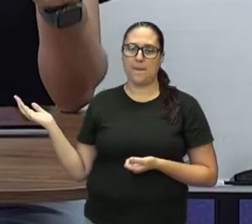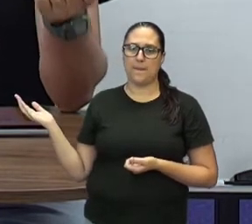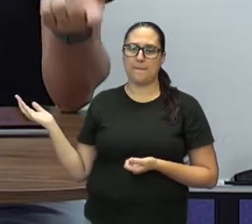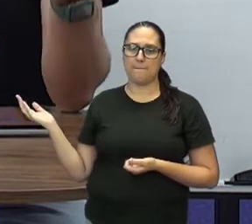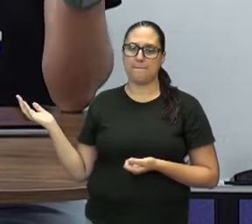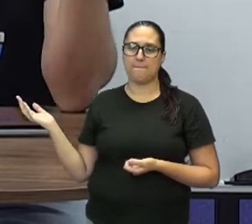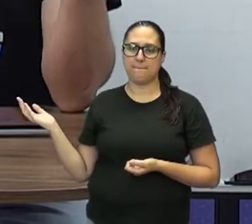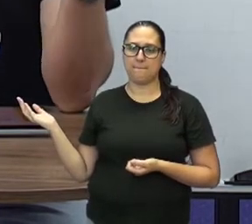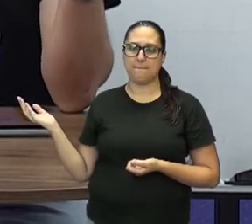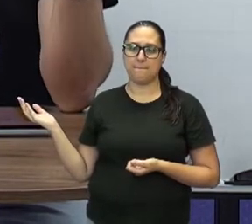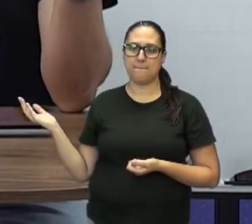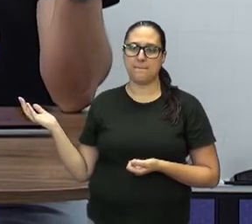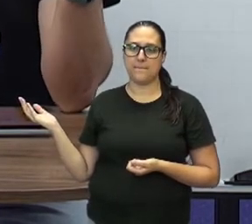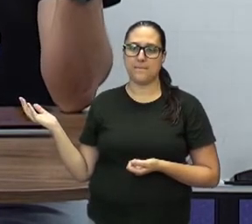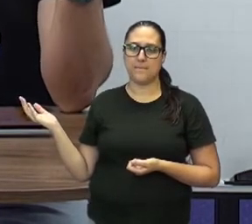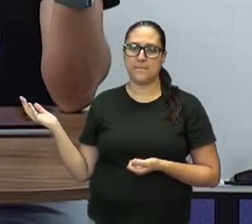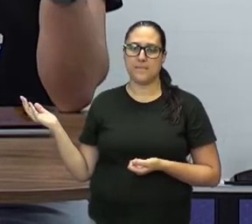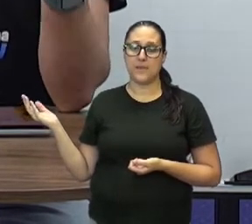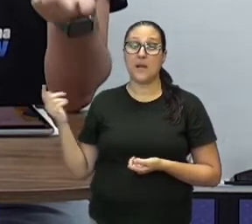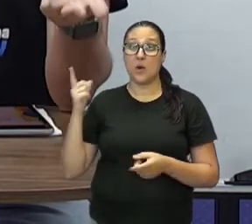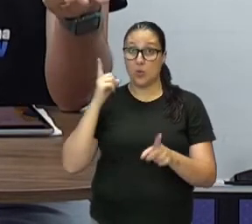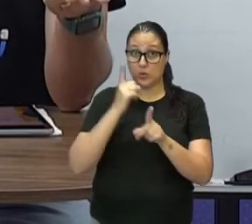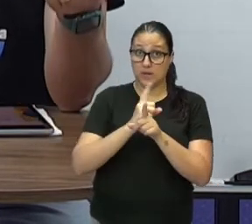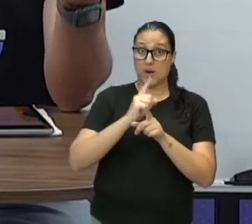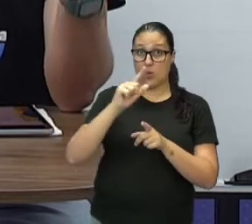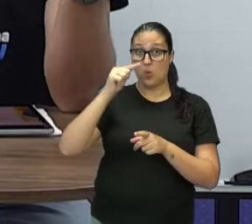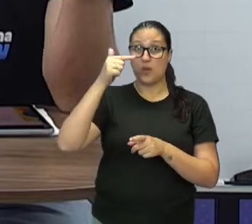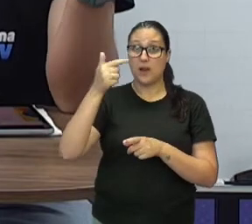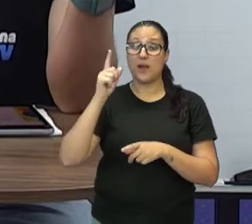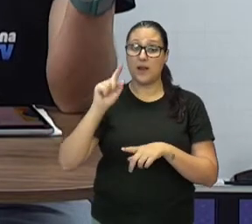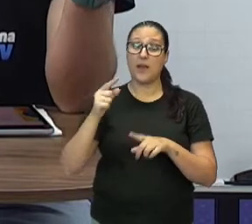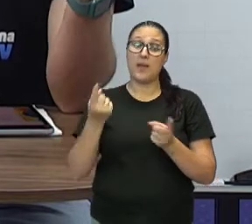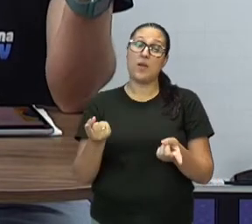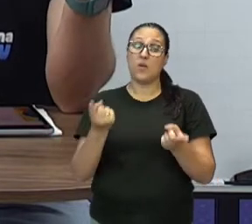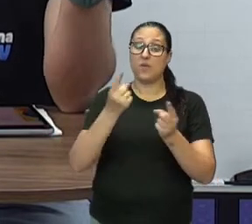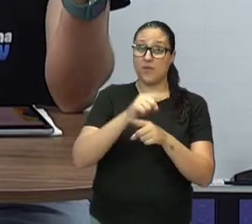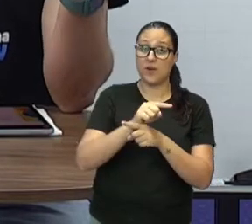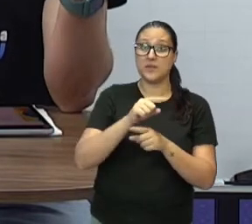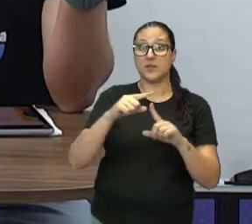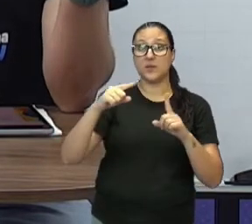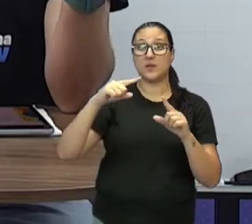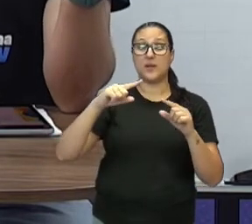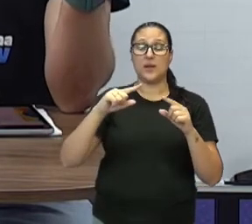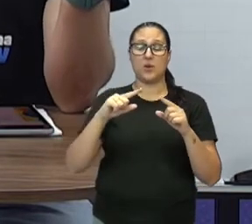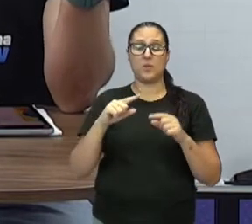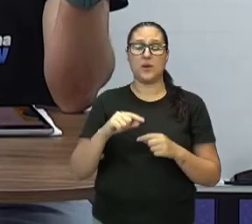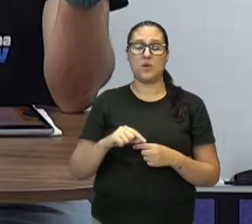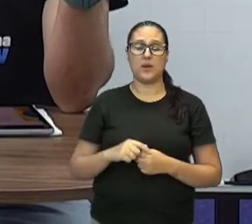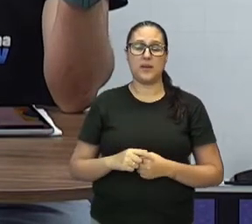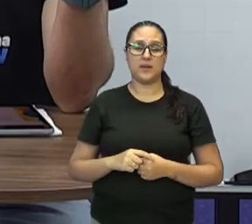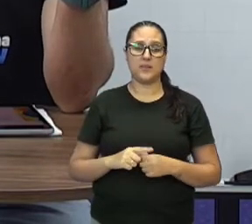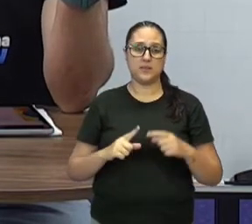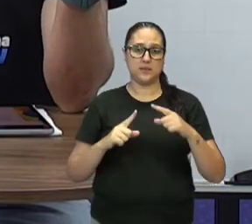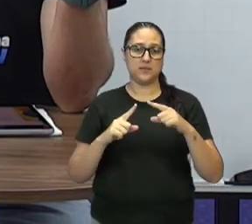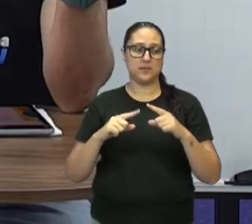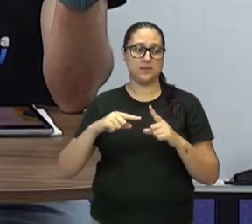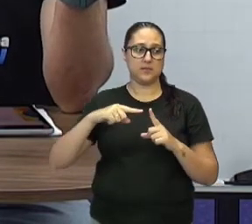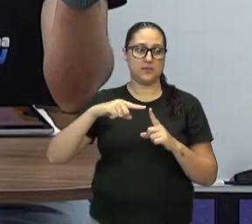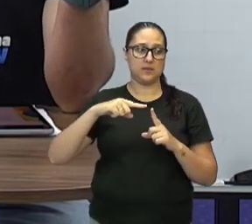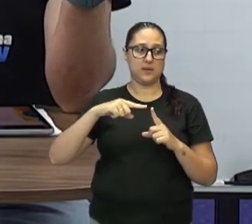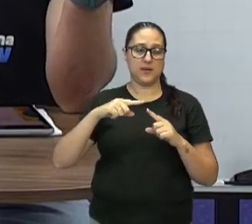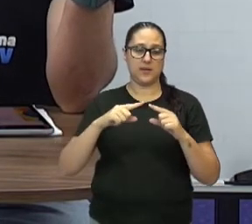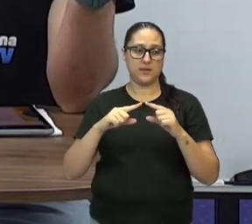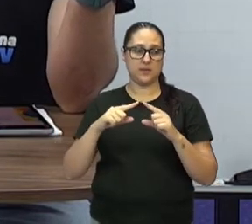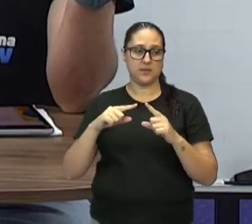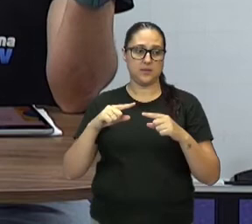que ao quadrado, é só tirar a raiz quadrada, que é a operação inversa. Então, por isso que eu joguei aqui, ó. D ao quadrado é igual a raiz de 2 vezes